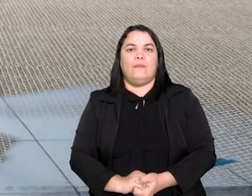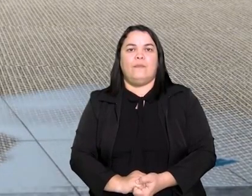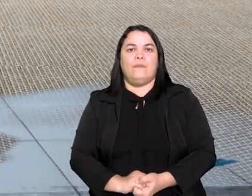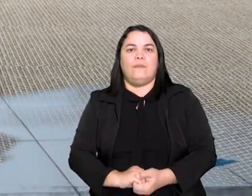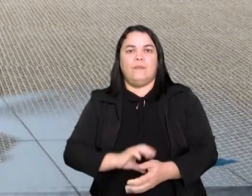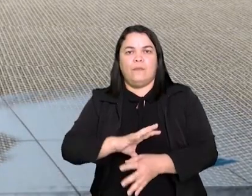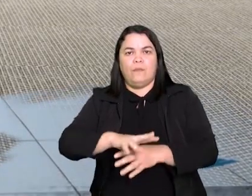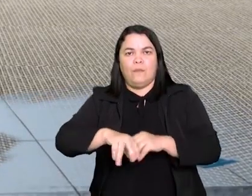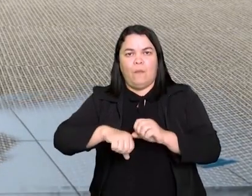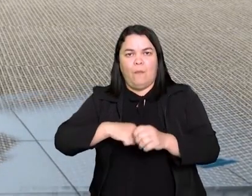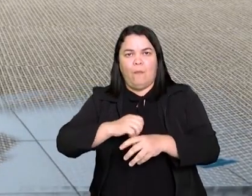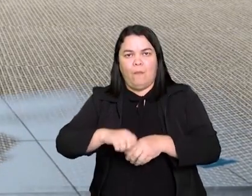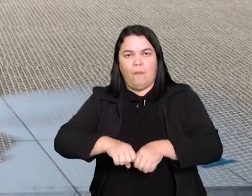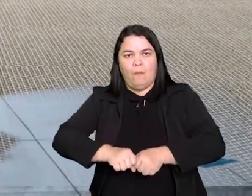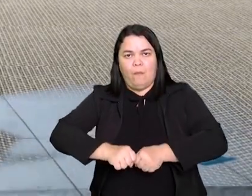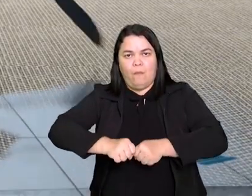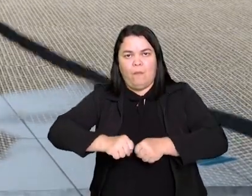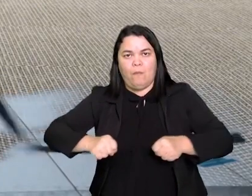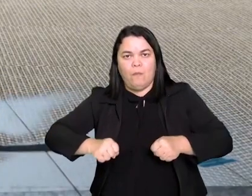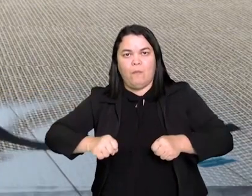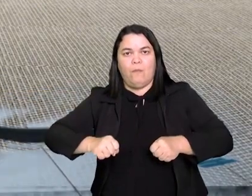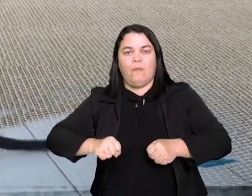Agora eu vou amarrar, tá?